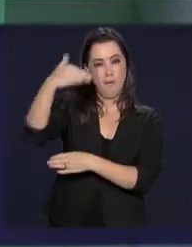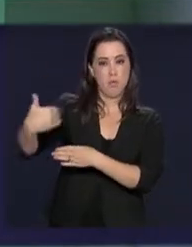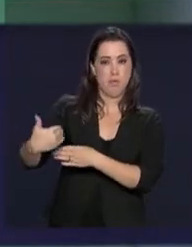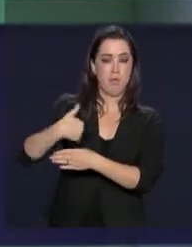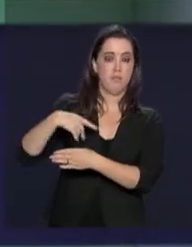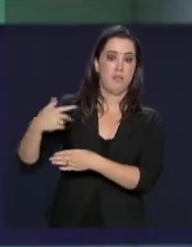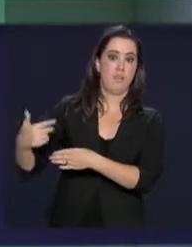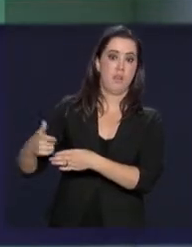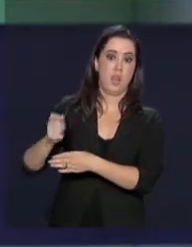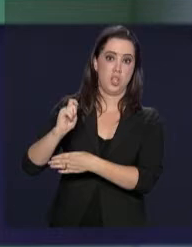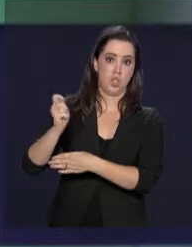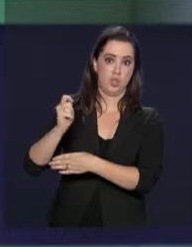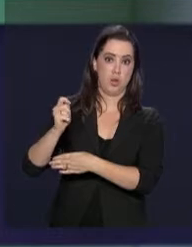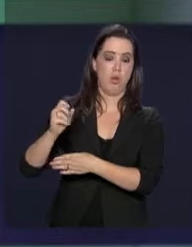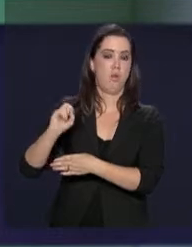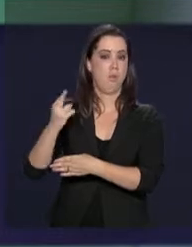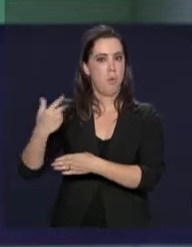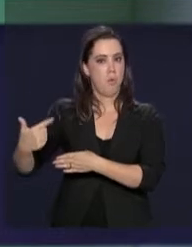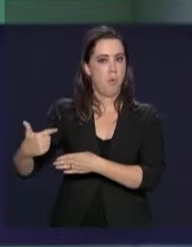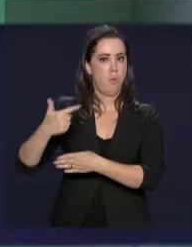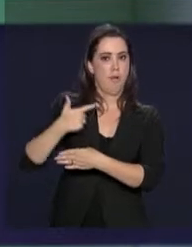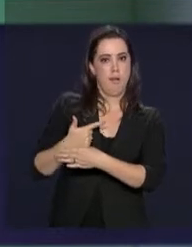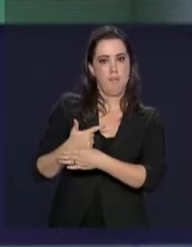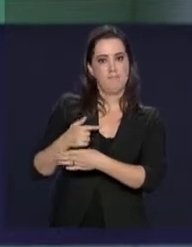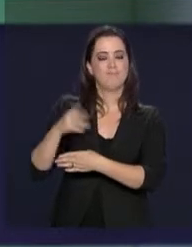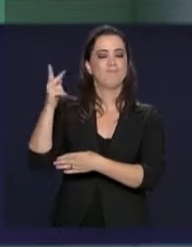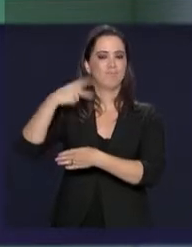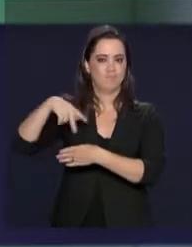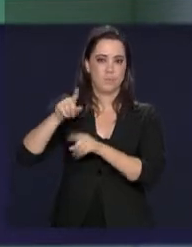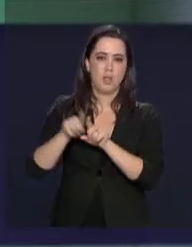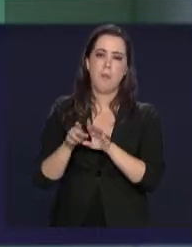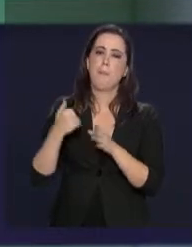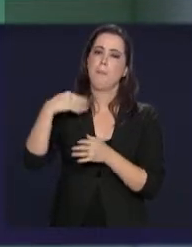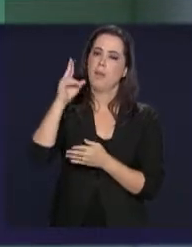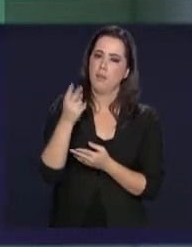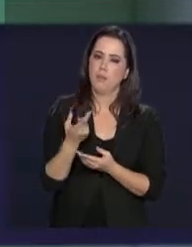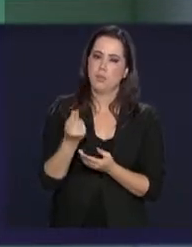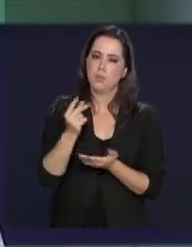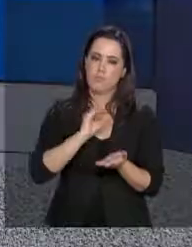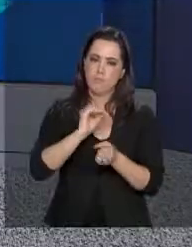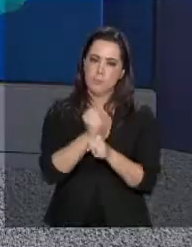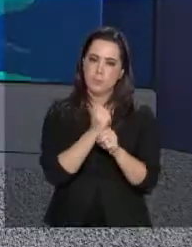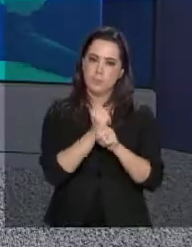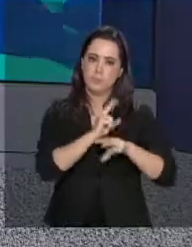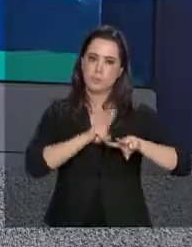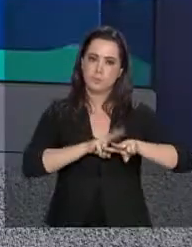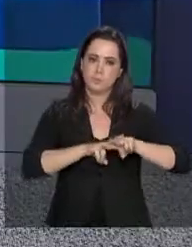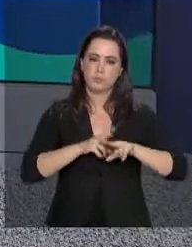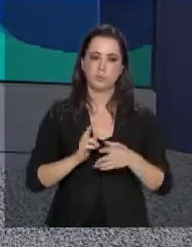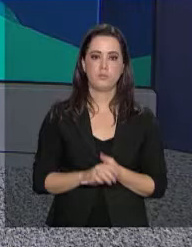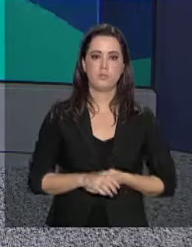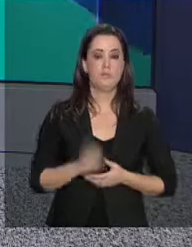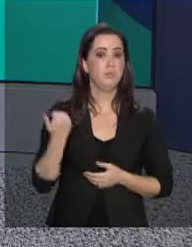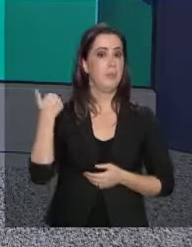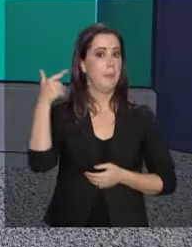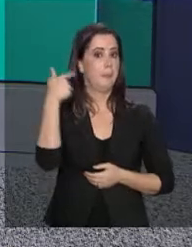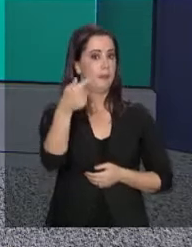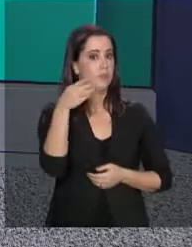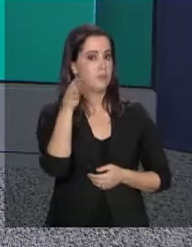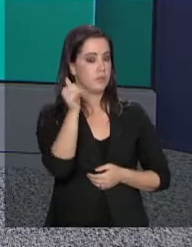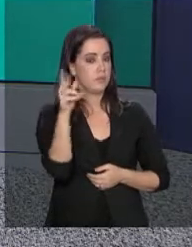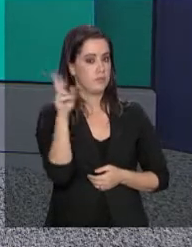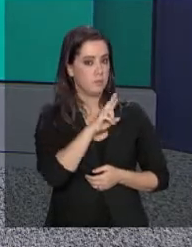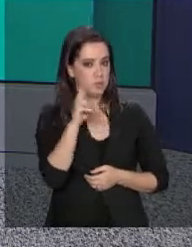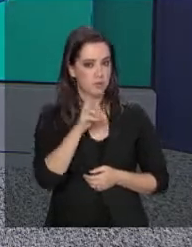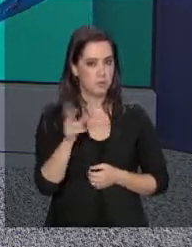a entrada de drogas e armas no país e mais investimento em presídios. Mais de 7 bilhões de